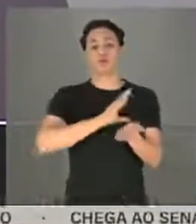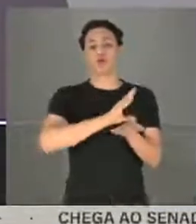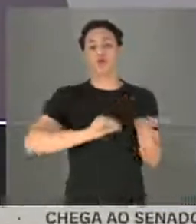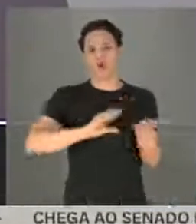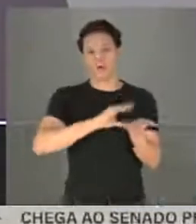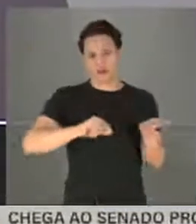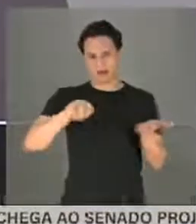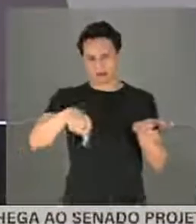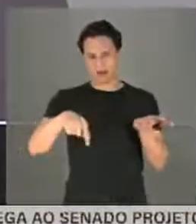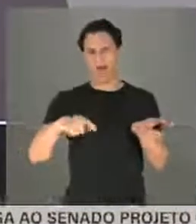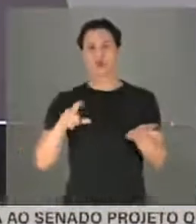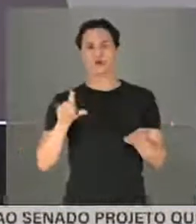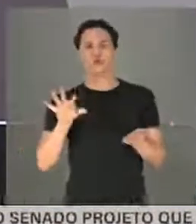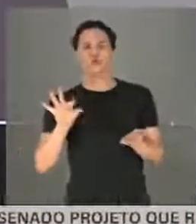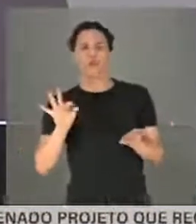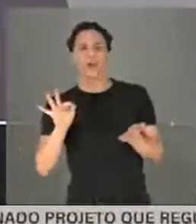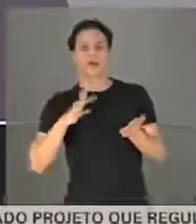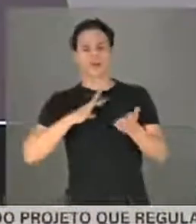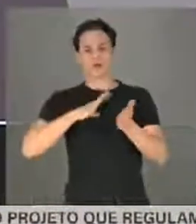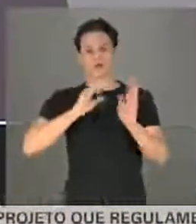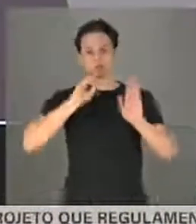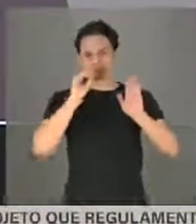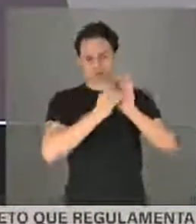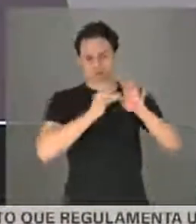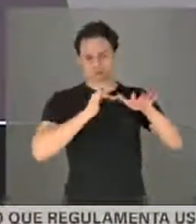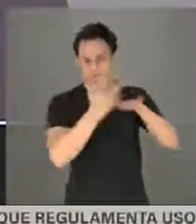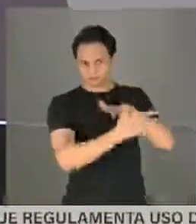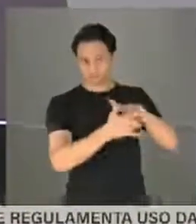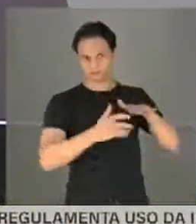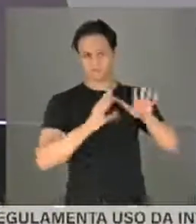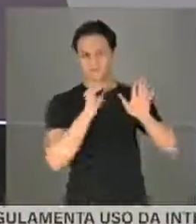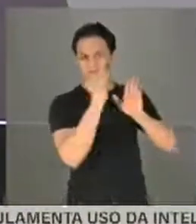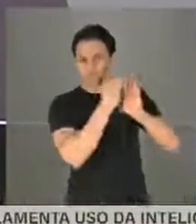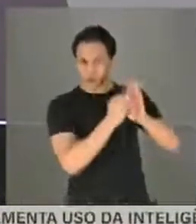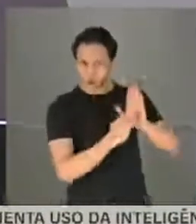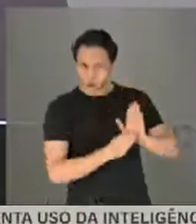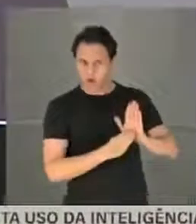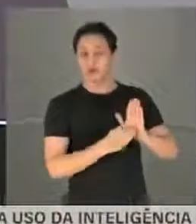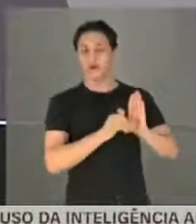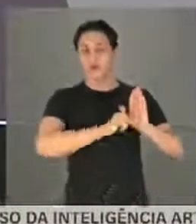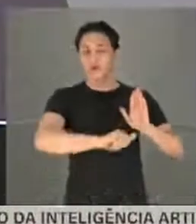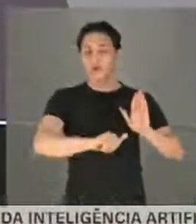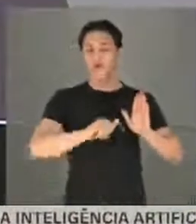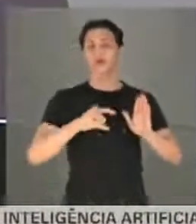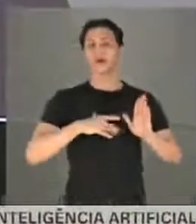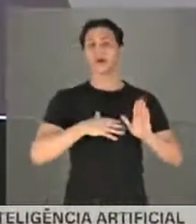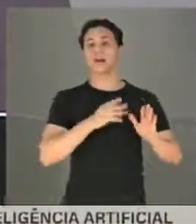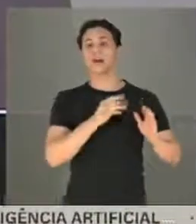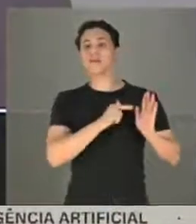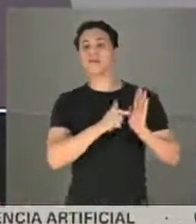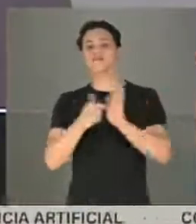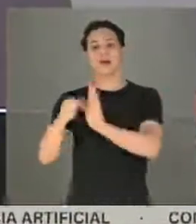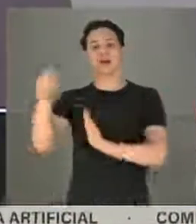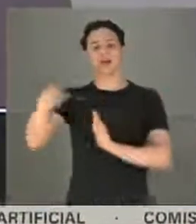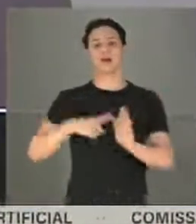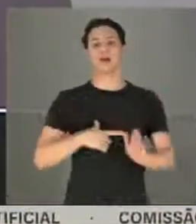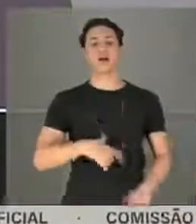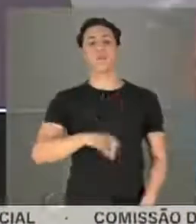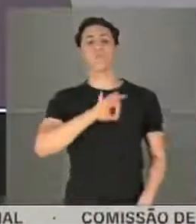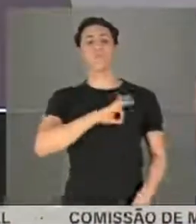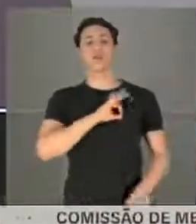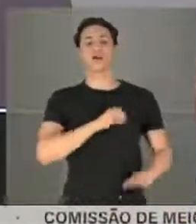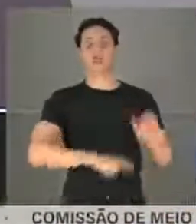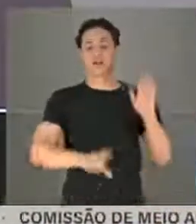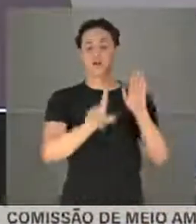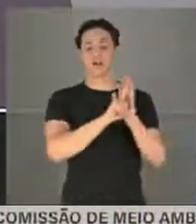postagens, senador Omar, à polícia legislativa, para que apure o crime